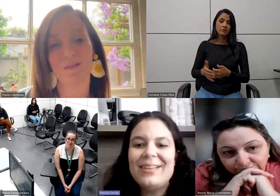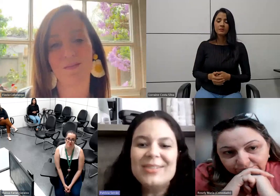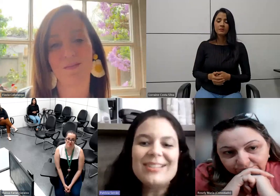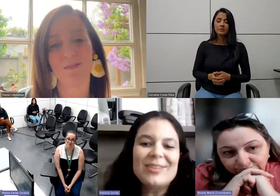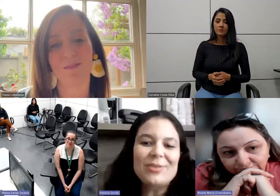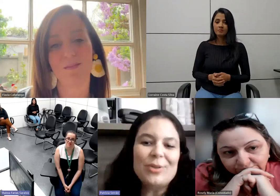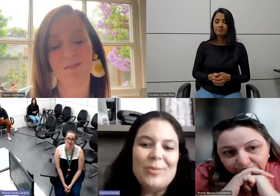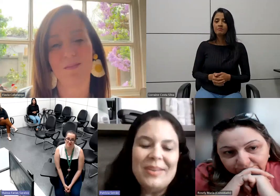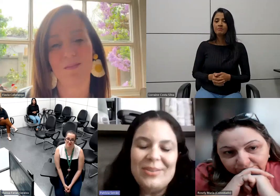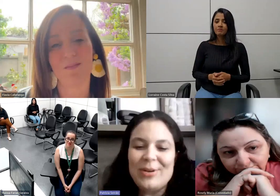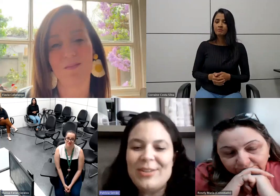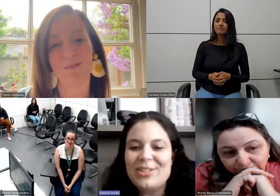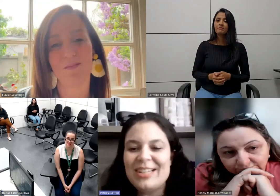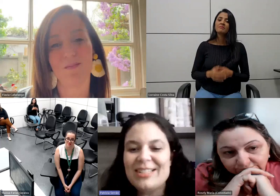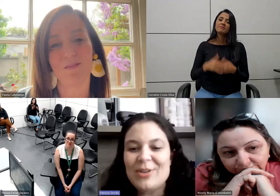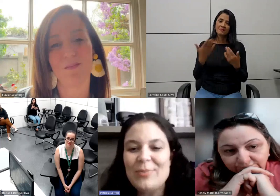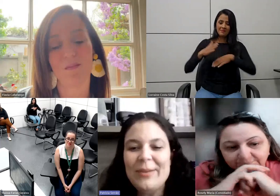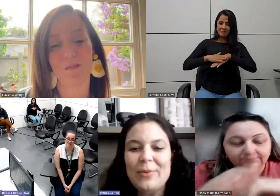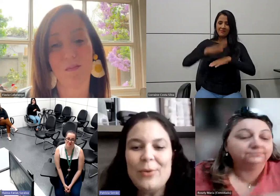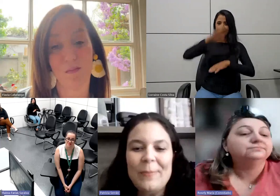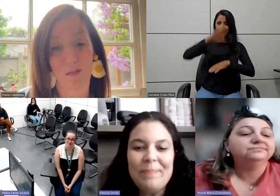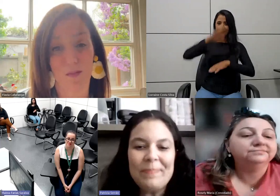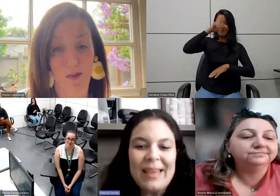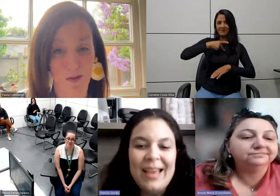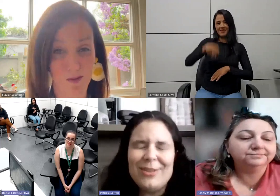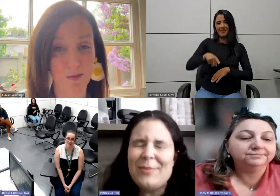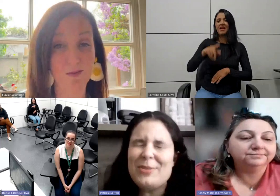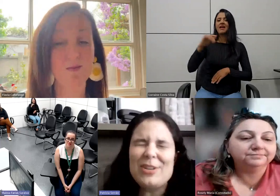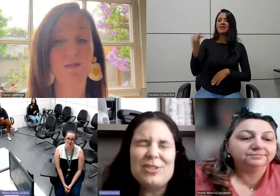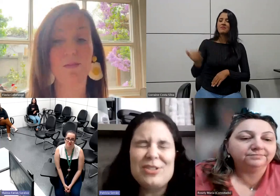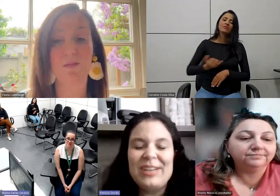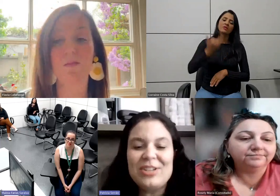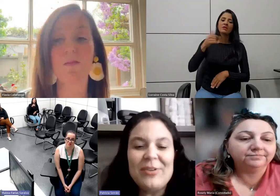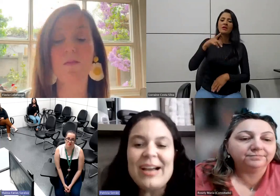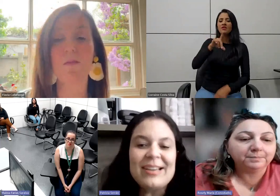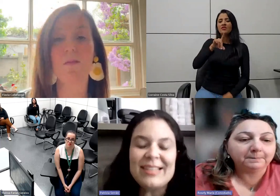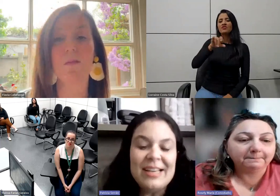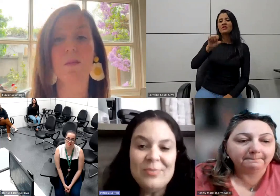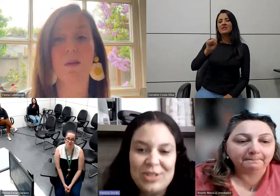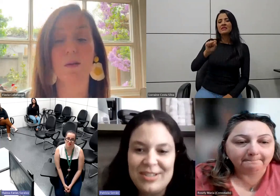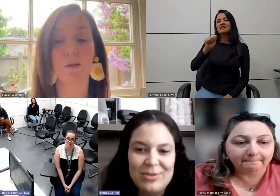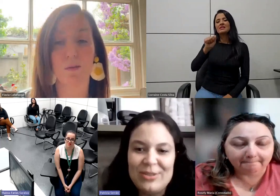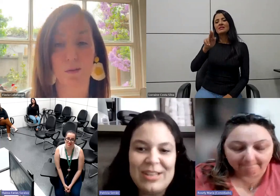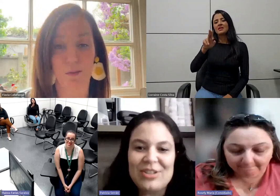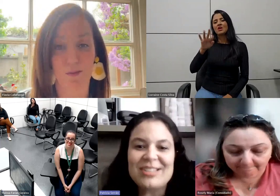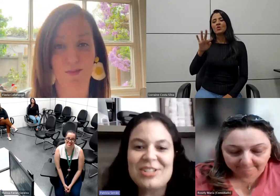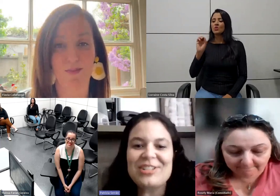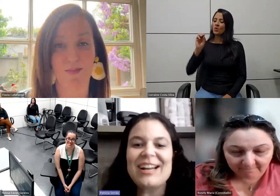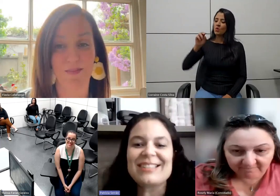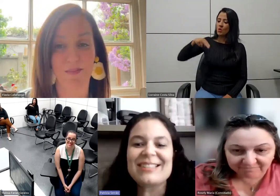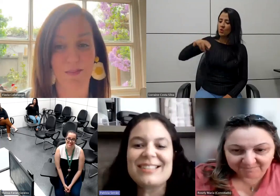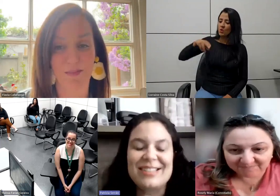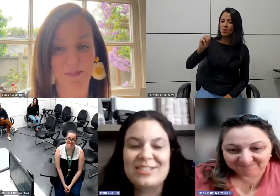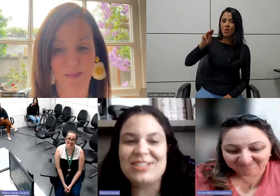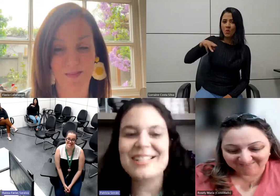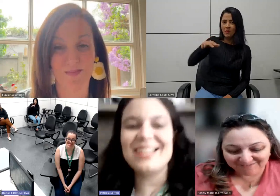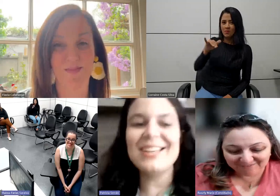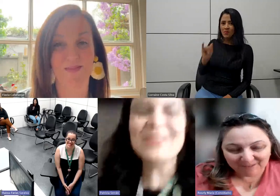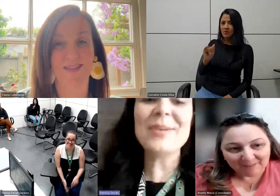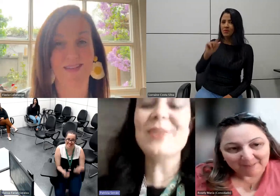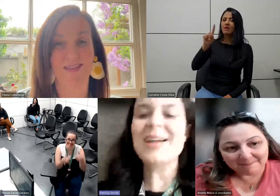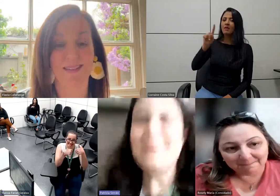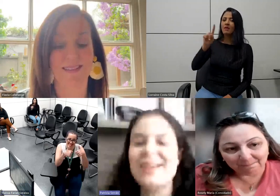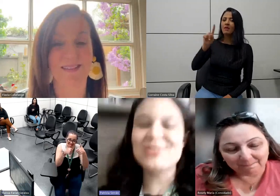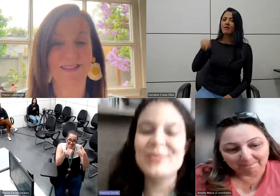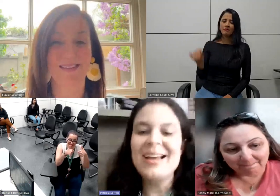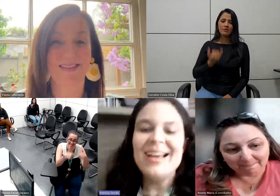É, isso da desautonomia do cordão de girassol me lembrou, eu tenho episódios divertidos, eu e Raíssa rimos das nossas desgraças, assim, a gente